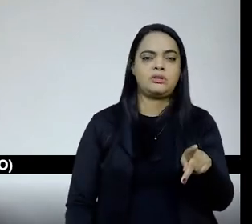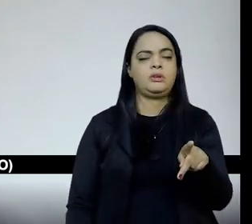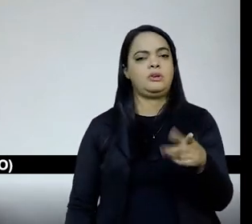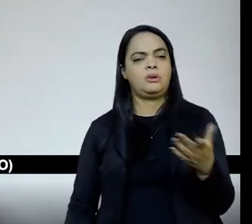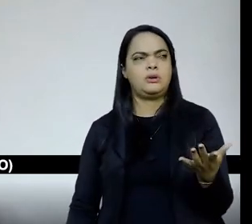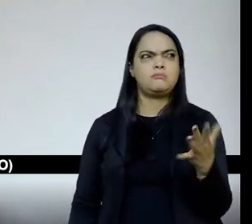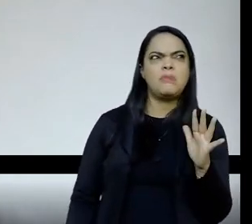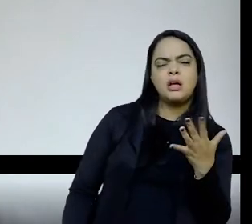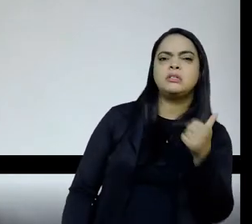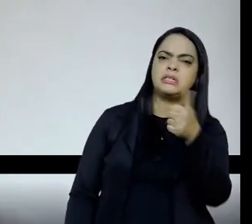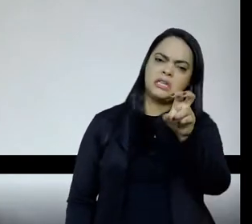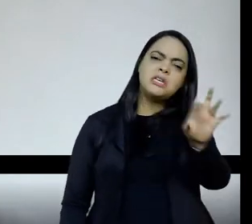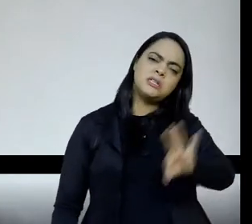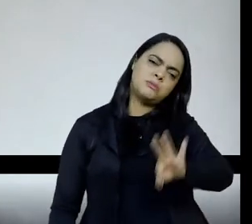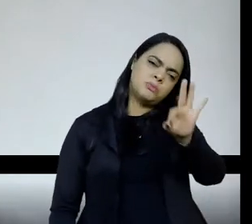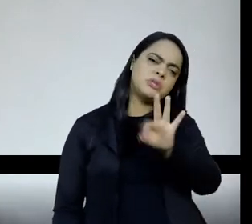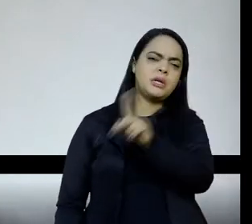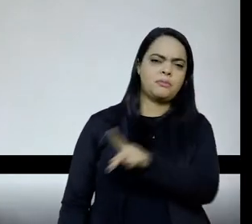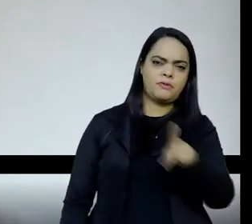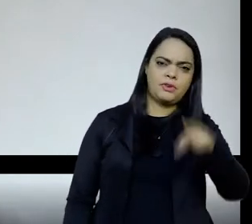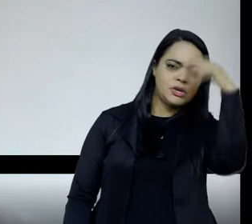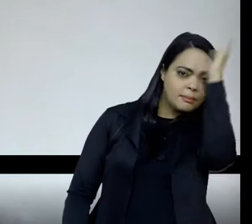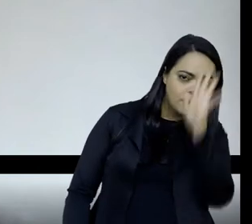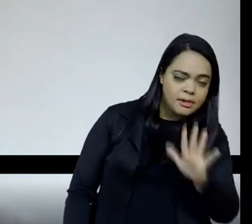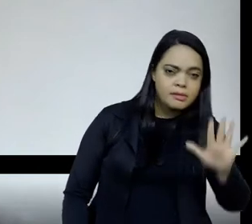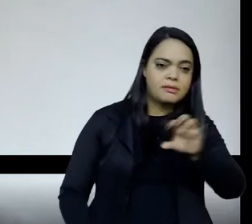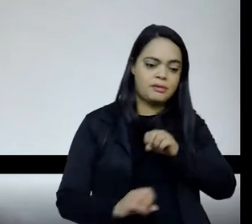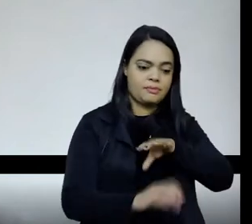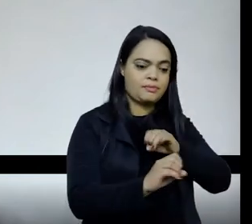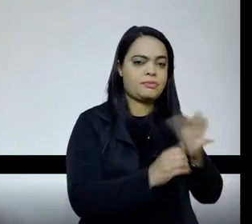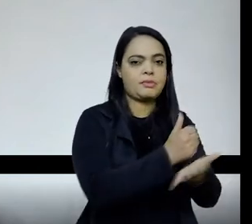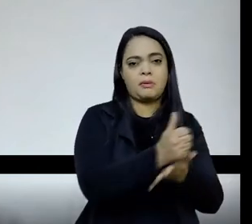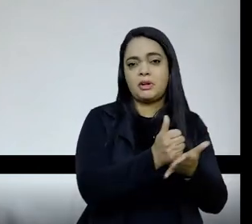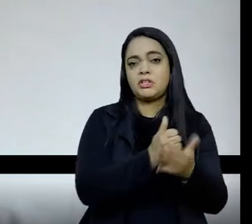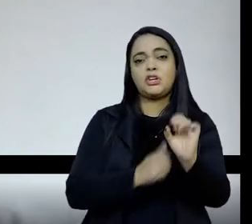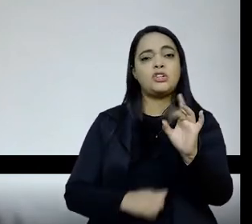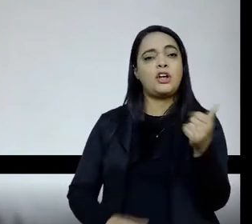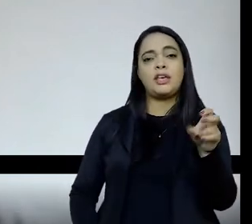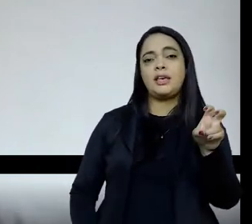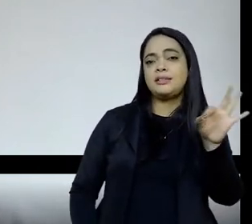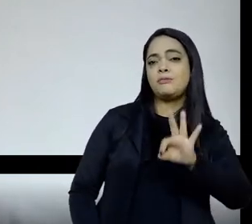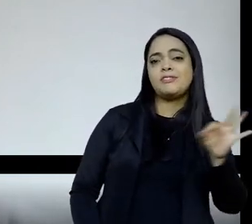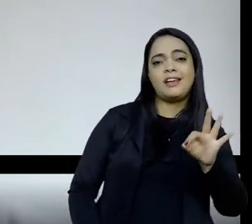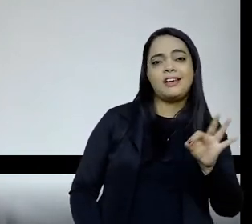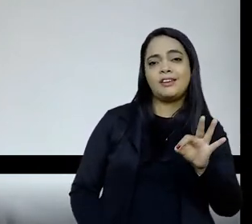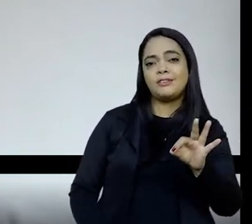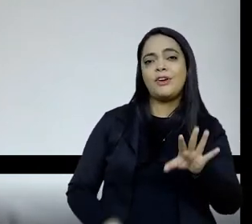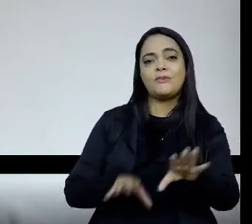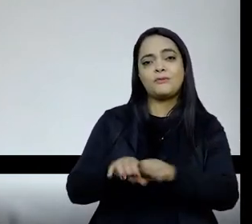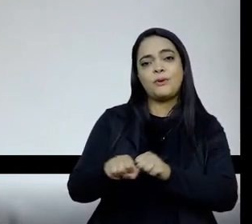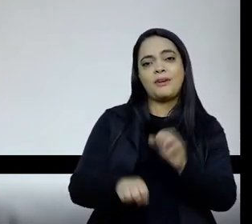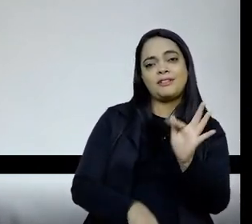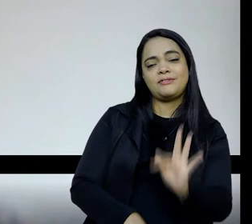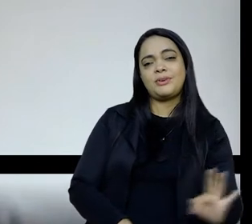em torno disso, cento das professoras brasileiras da educação básica, são formadas em universidade, onde a gente discute gênero,